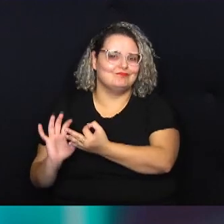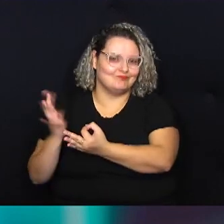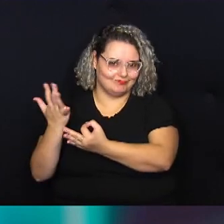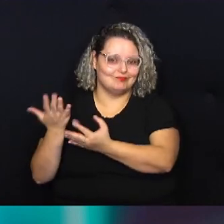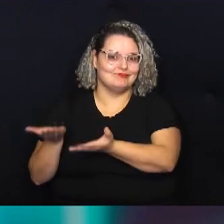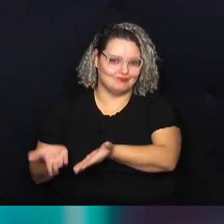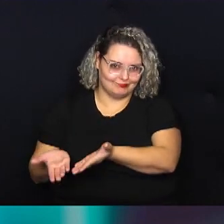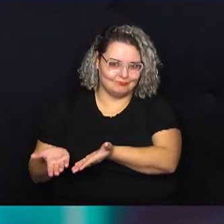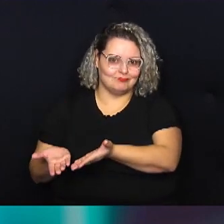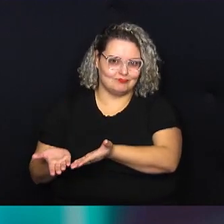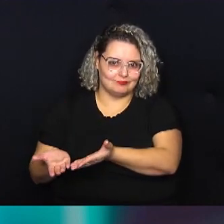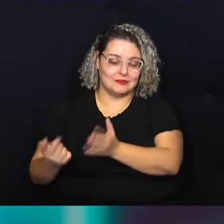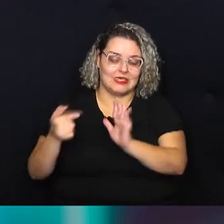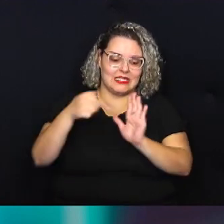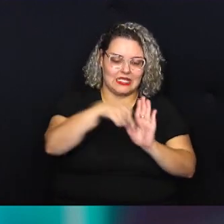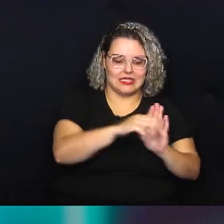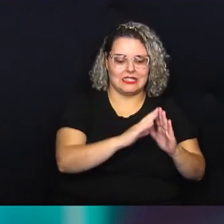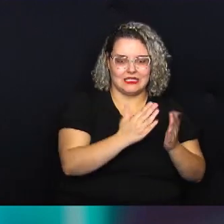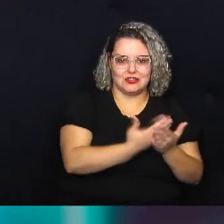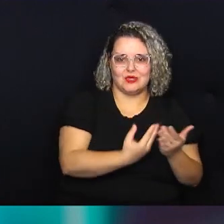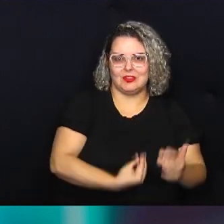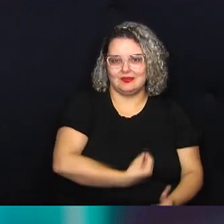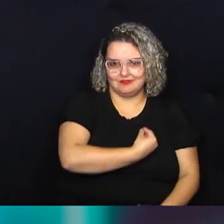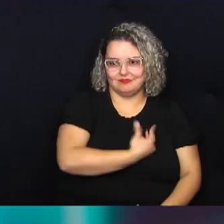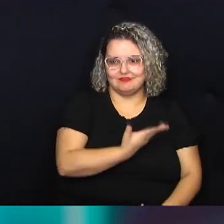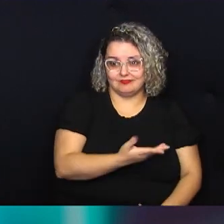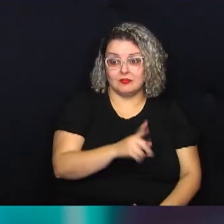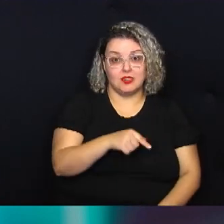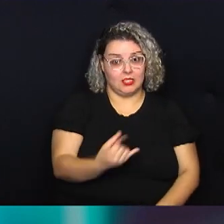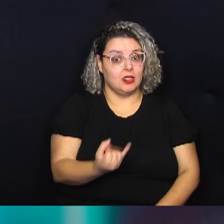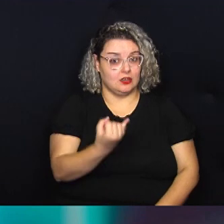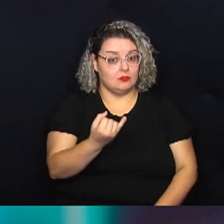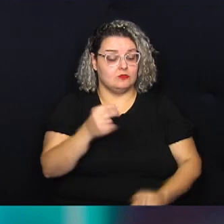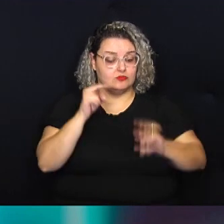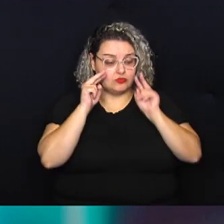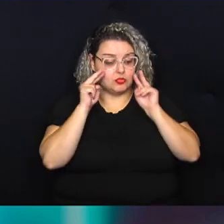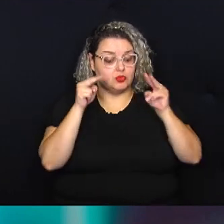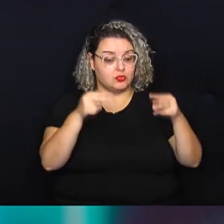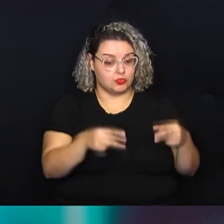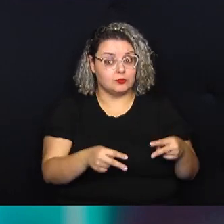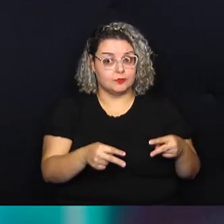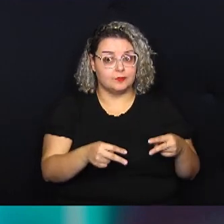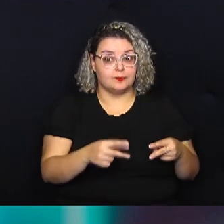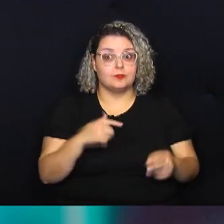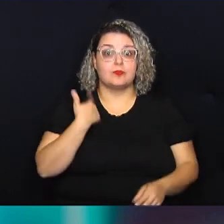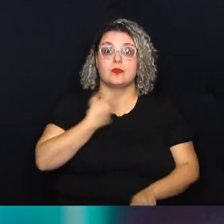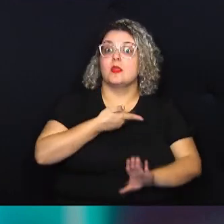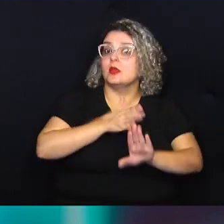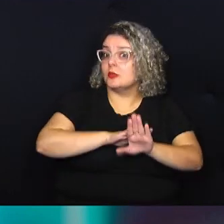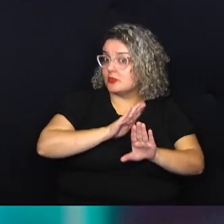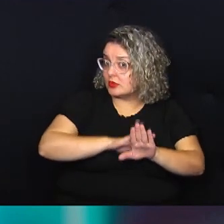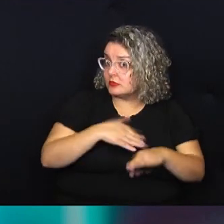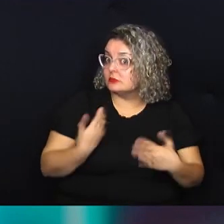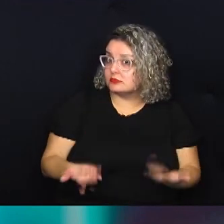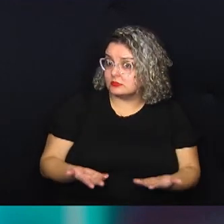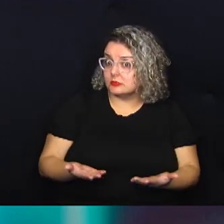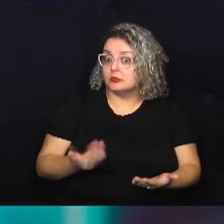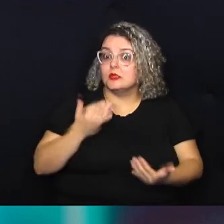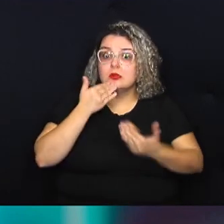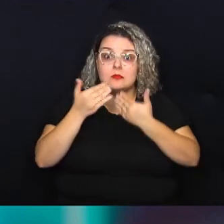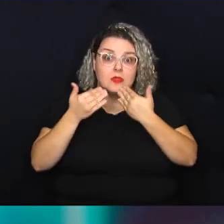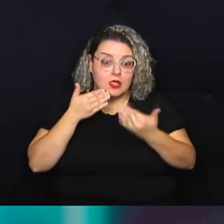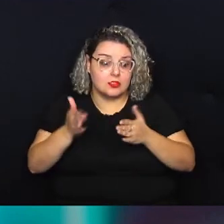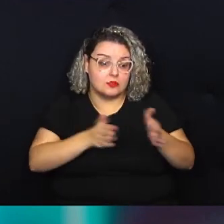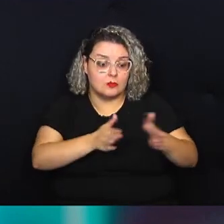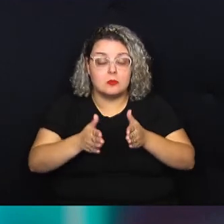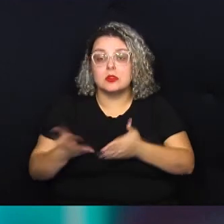casa. E é uma vitrine importante olhar para ela para que a gente tome as providências que a situação pede, né? Porque temos